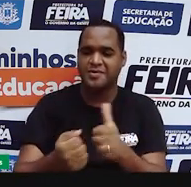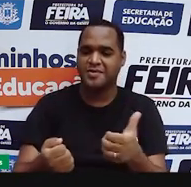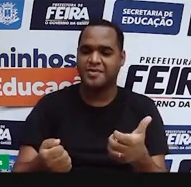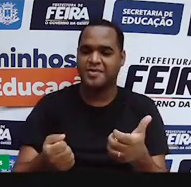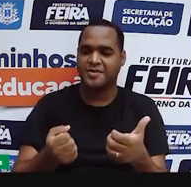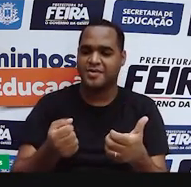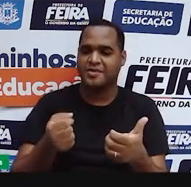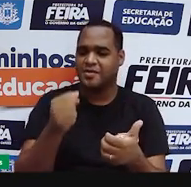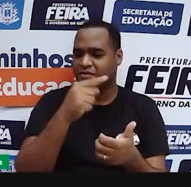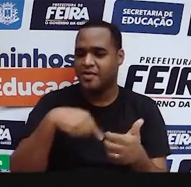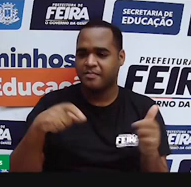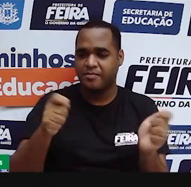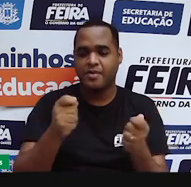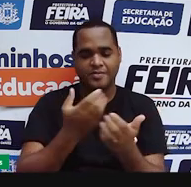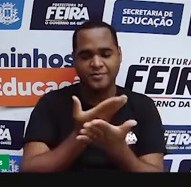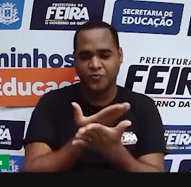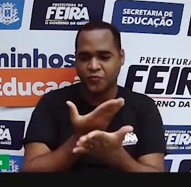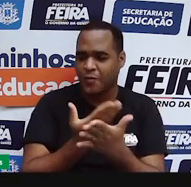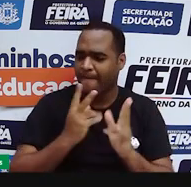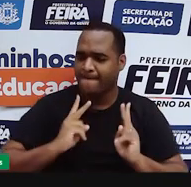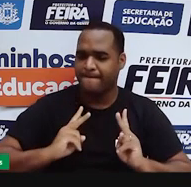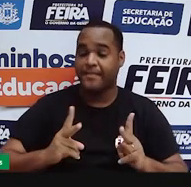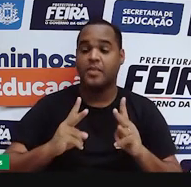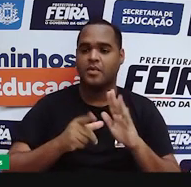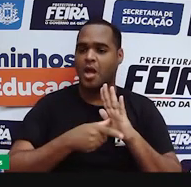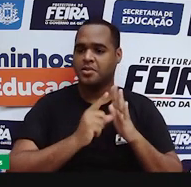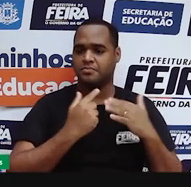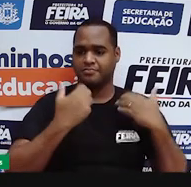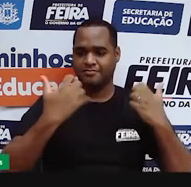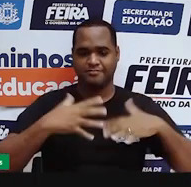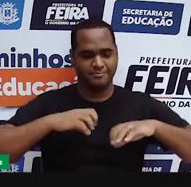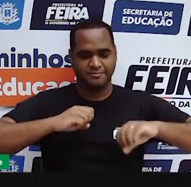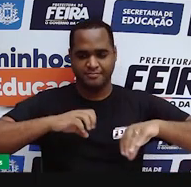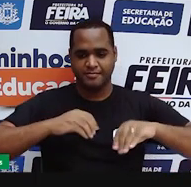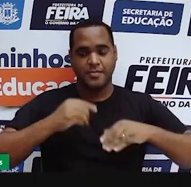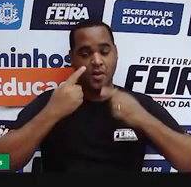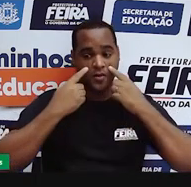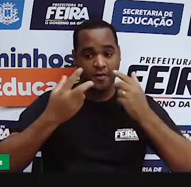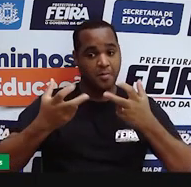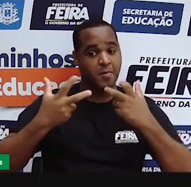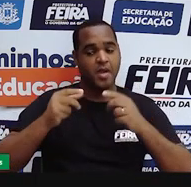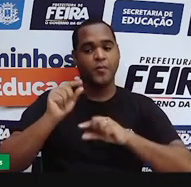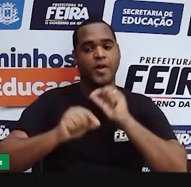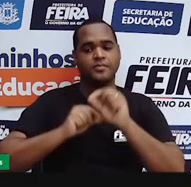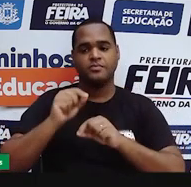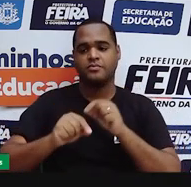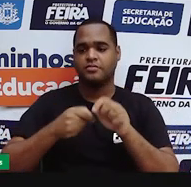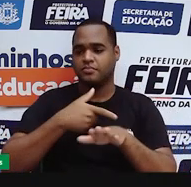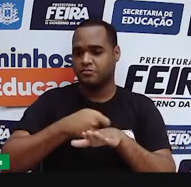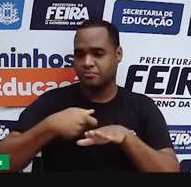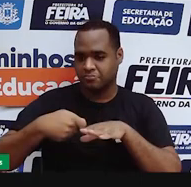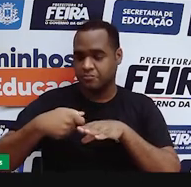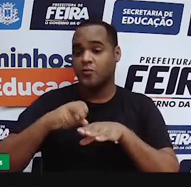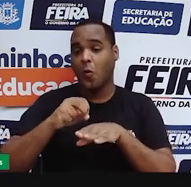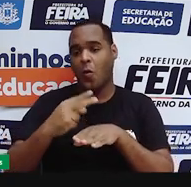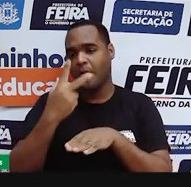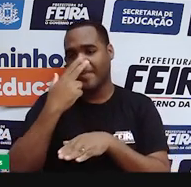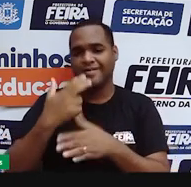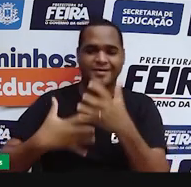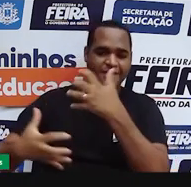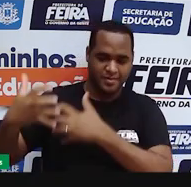os nossos estudos por aqui. Na aula anterior, a gente viu o que são as fake news, qual a diferença entre fake news e desinformação,